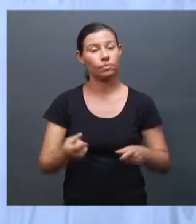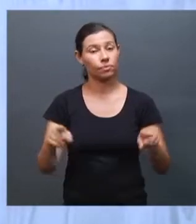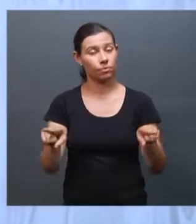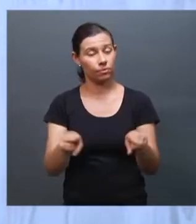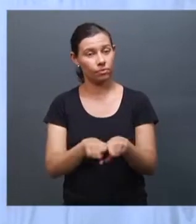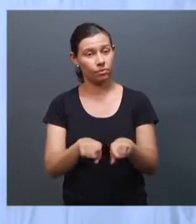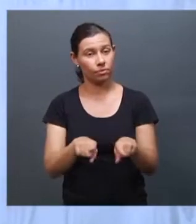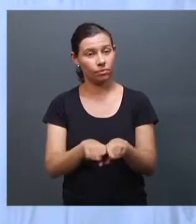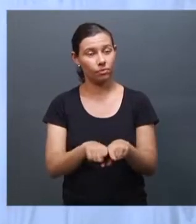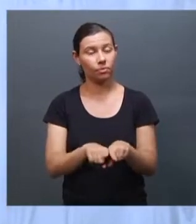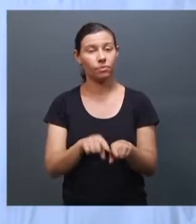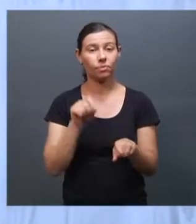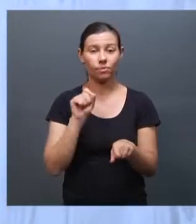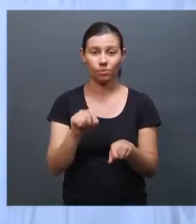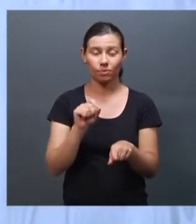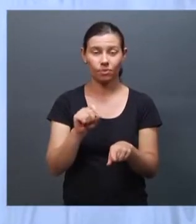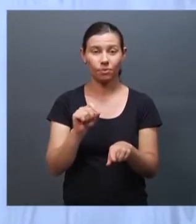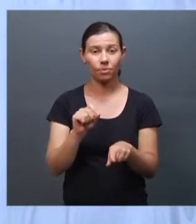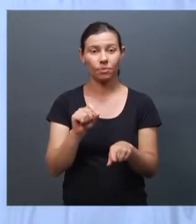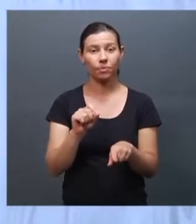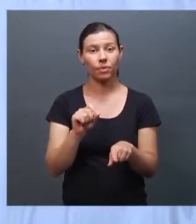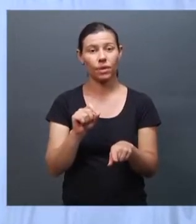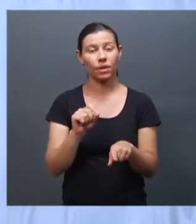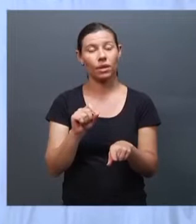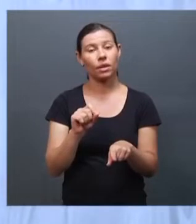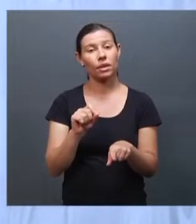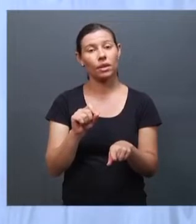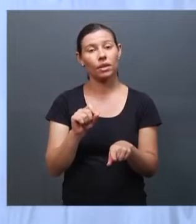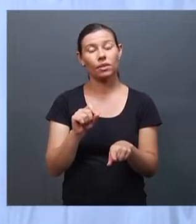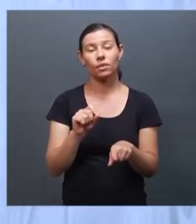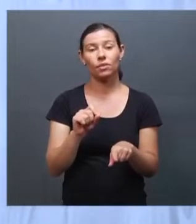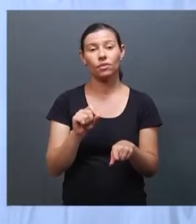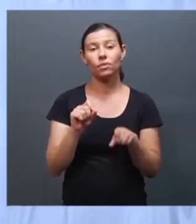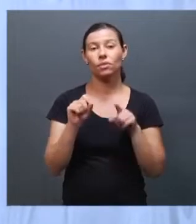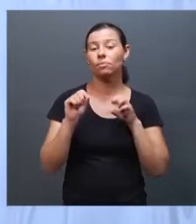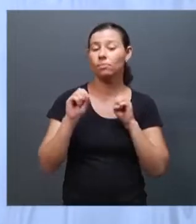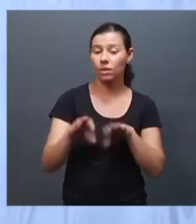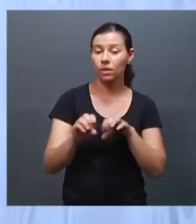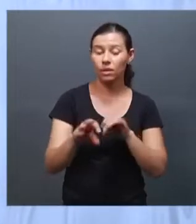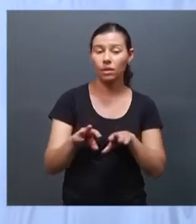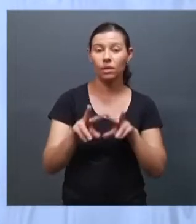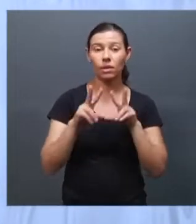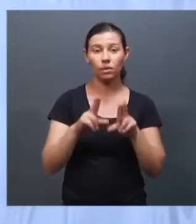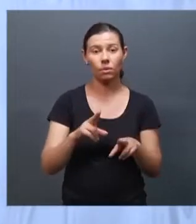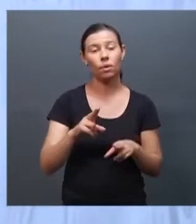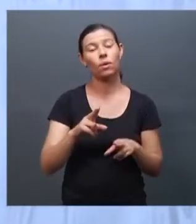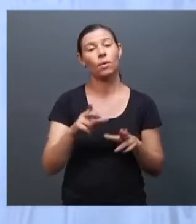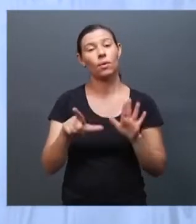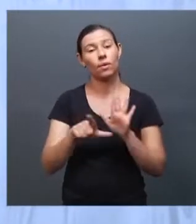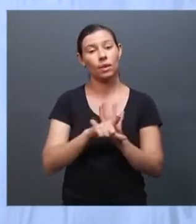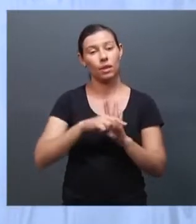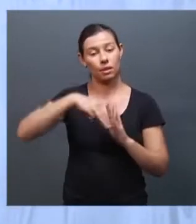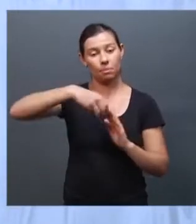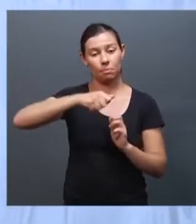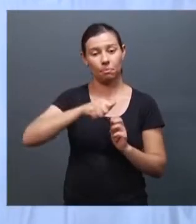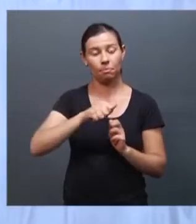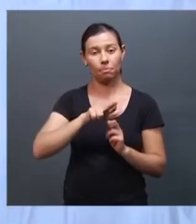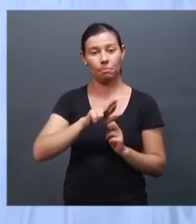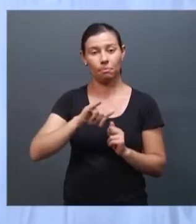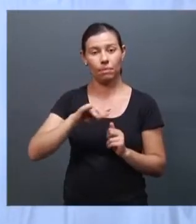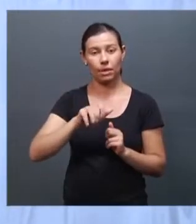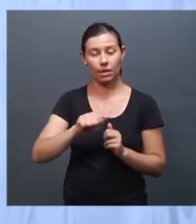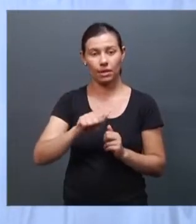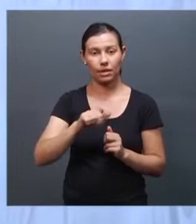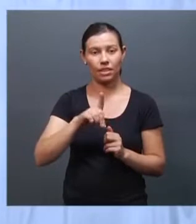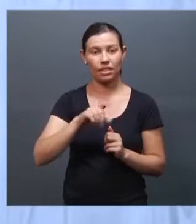talvez, didático, né? Que é importante também. Igual aconteceu com a Lei Maria da Penha. Hoje todo mundo sabe que a violência contra a mulher é um crime